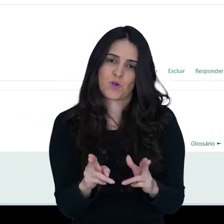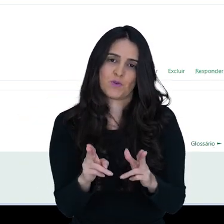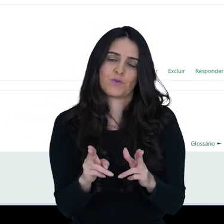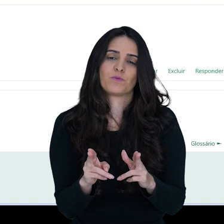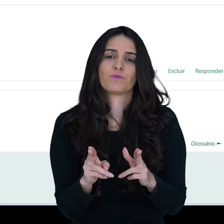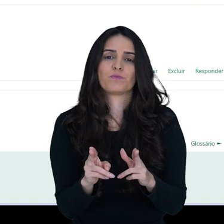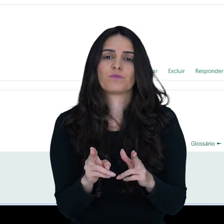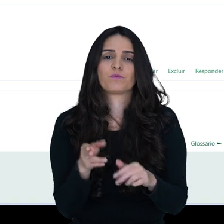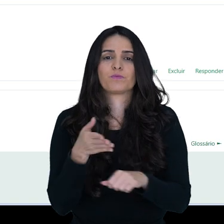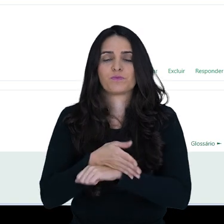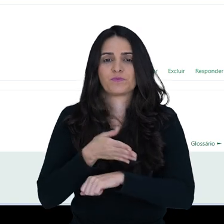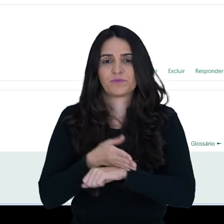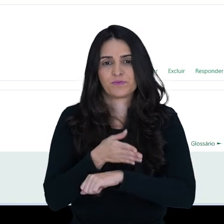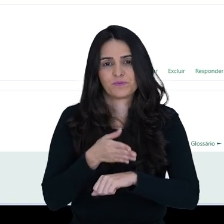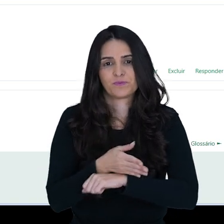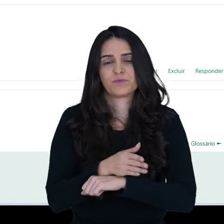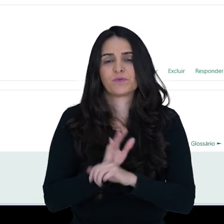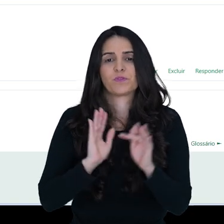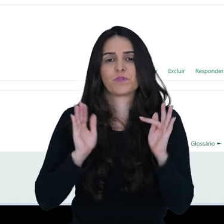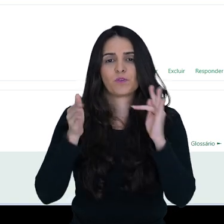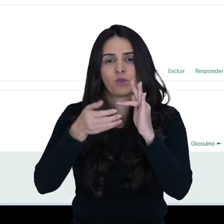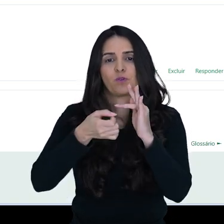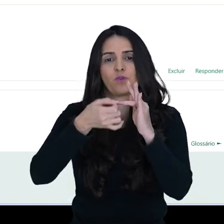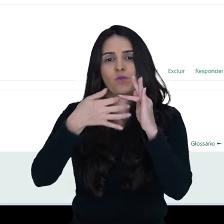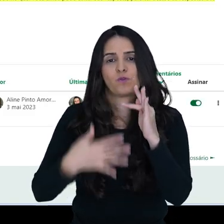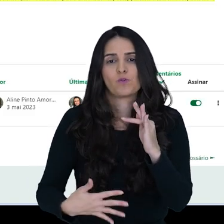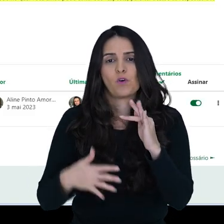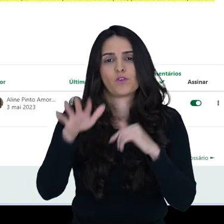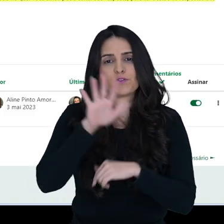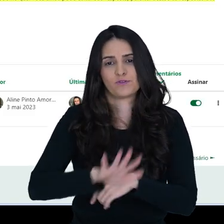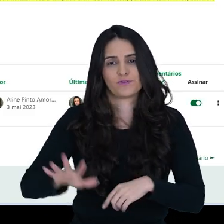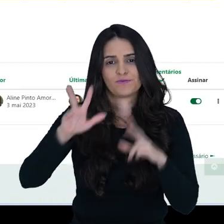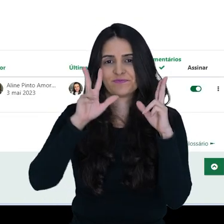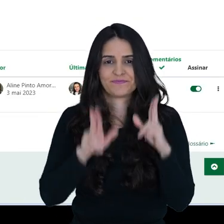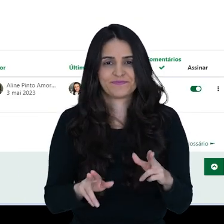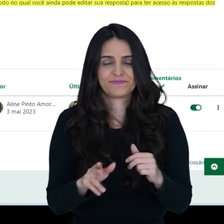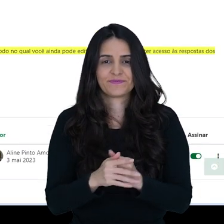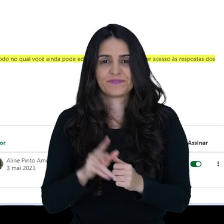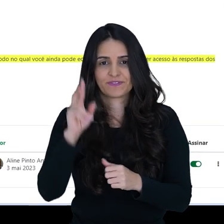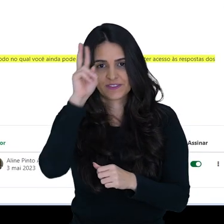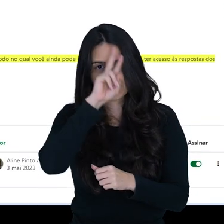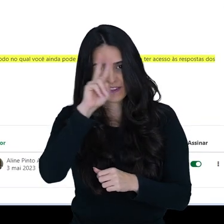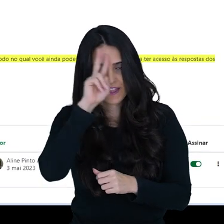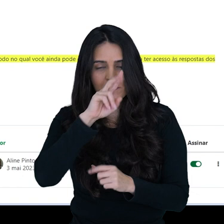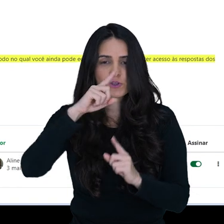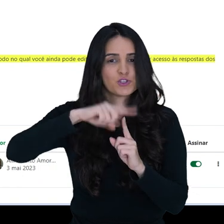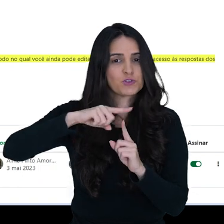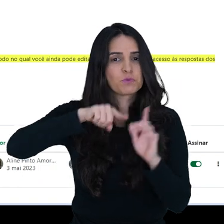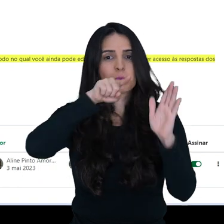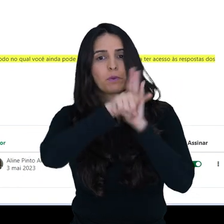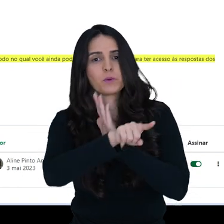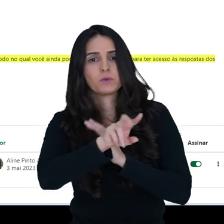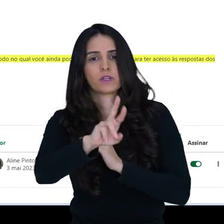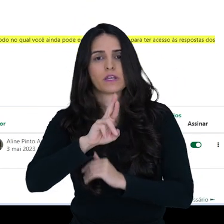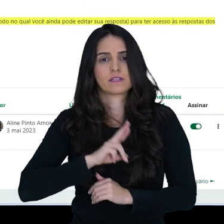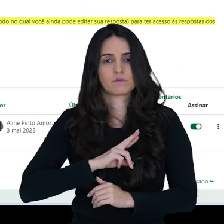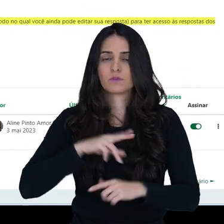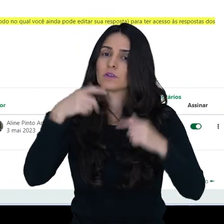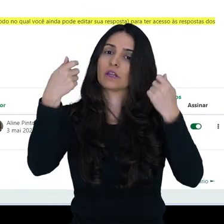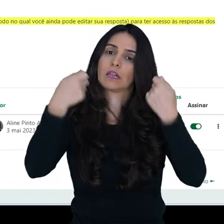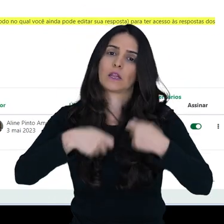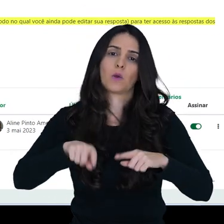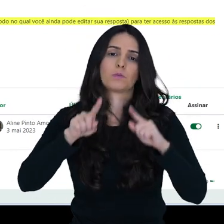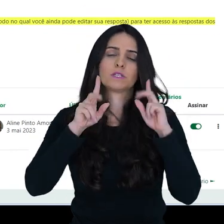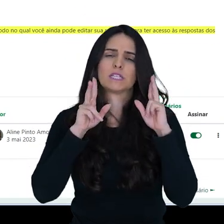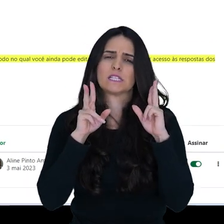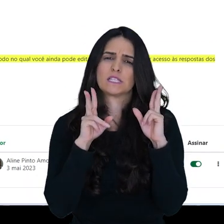procedimento de participar do fórum geral. Então, no caso do fórum pergunta e resposta, você não